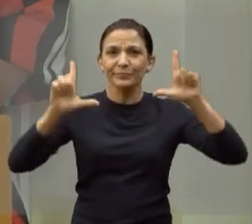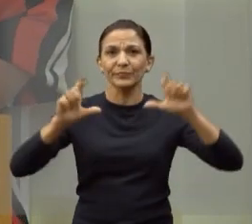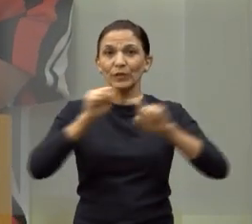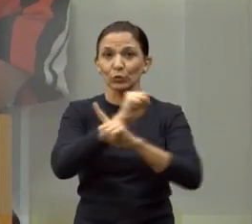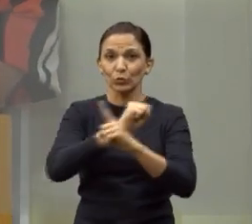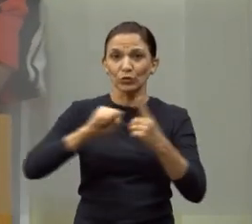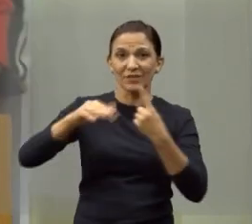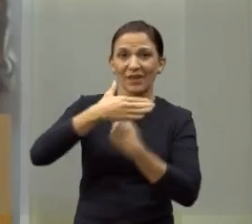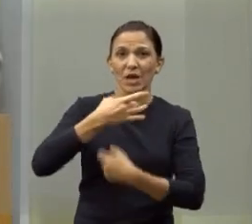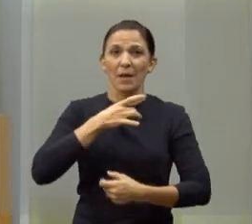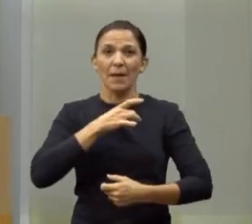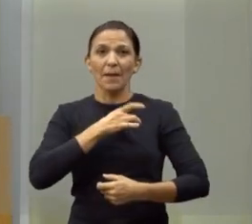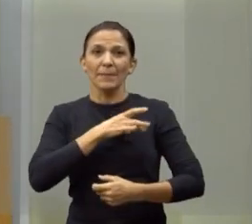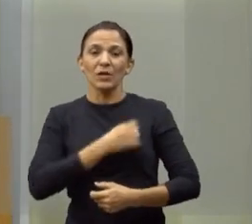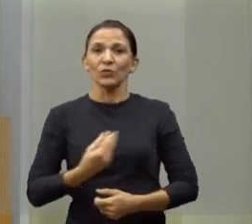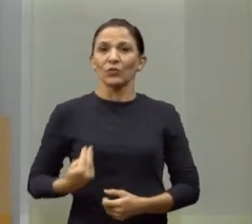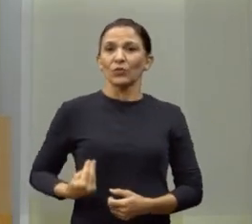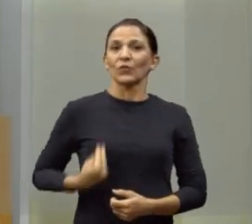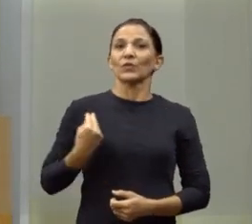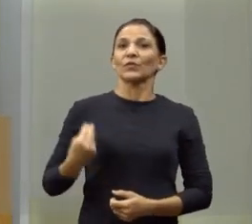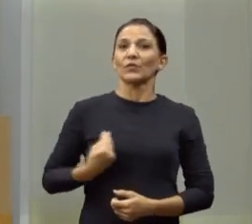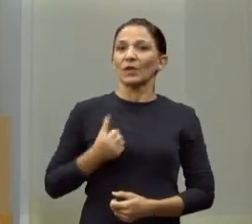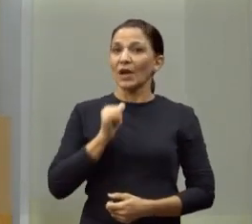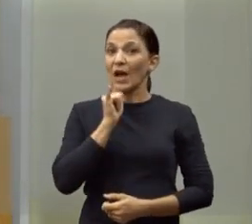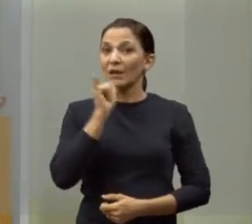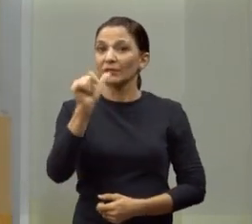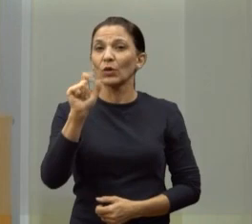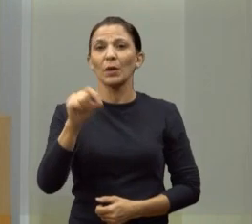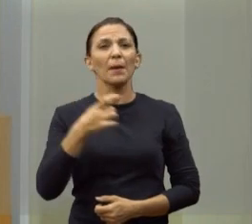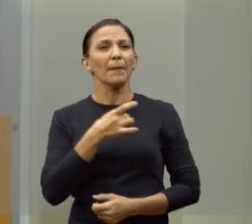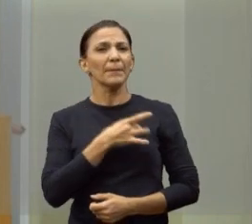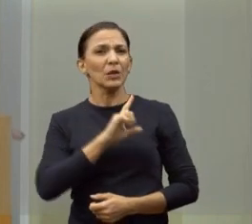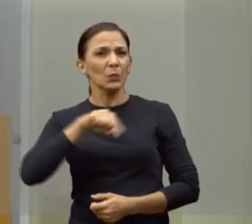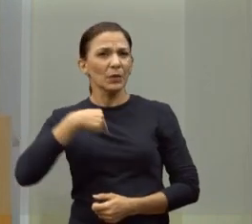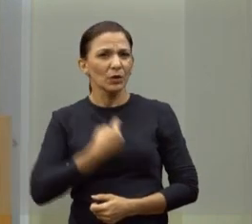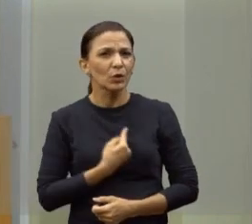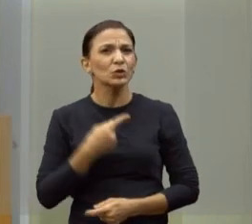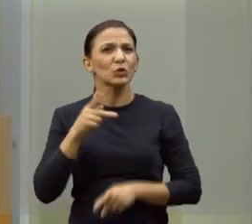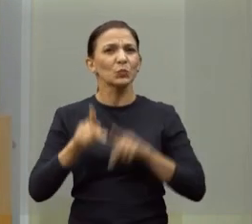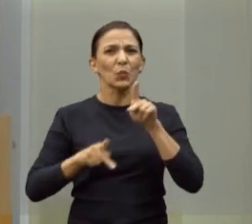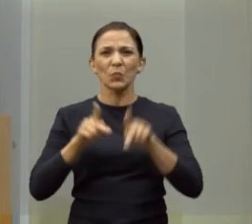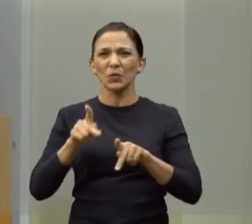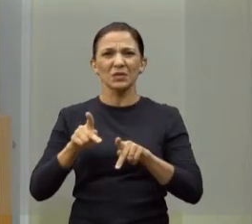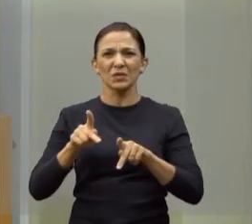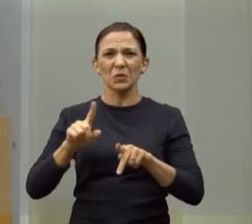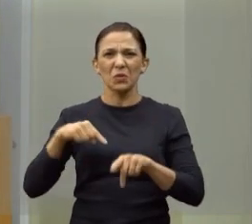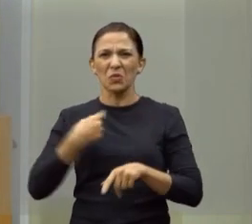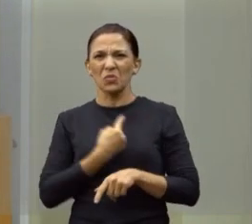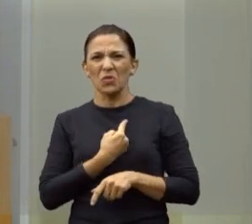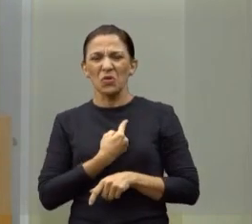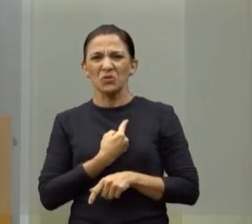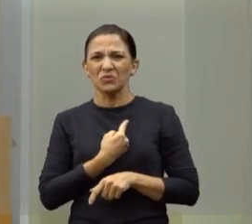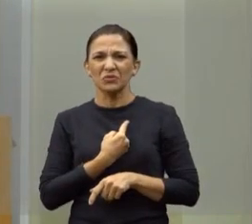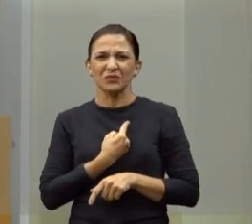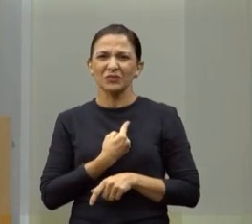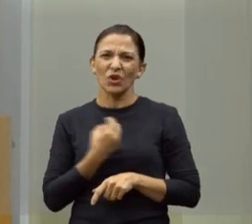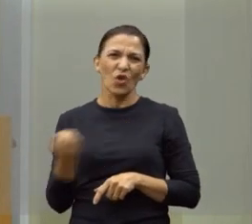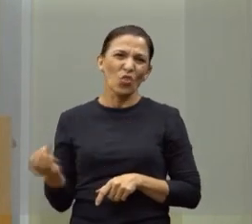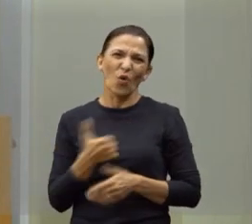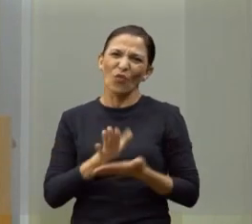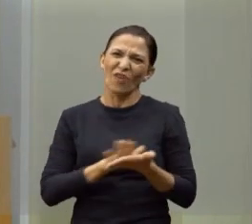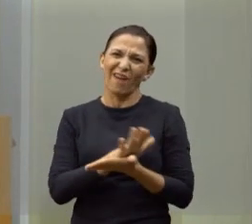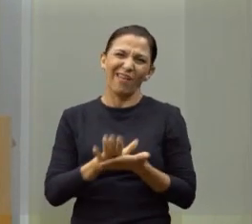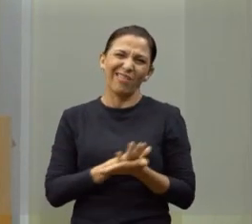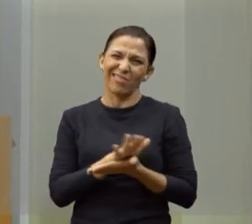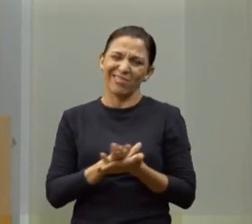está vivendo um medo. Quero dizer para vocês que esse medo, para a nossa população dissidente, não é algo novo. Nós vivemos isso desde